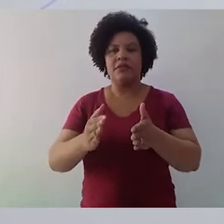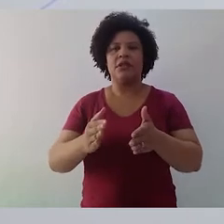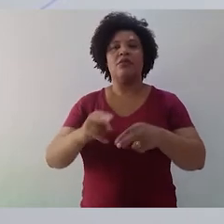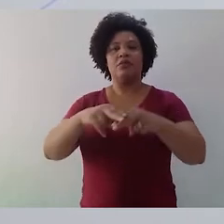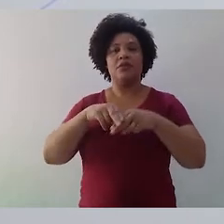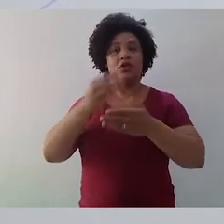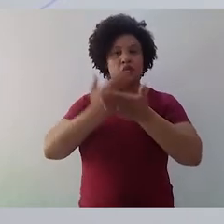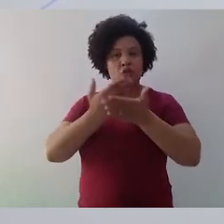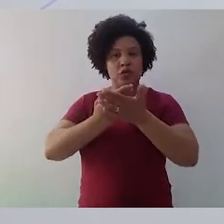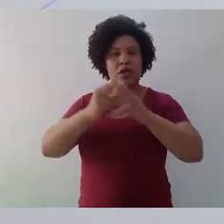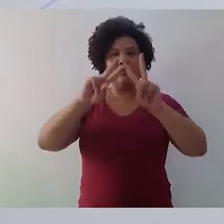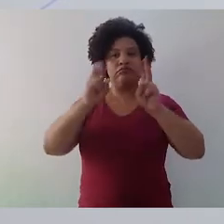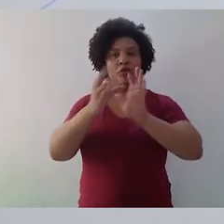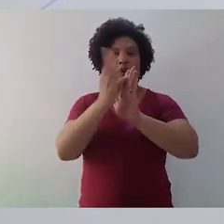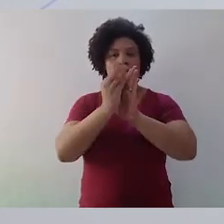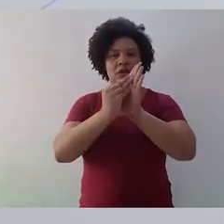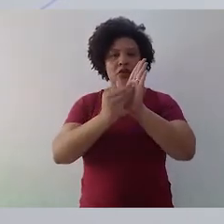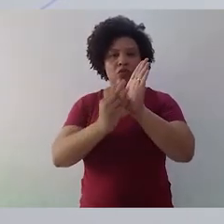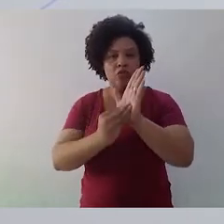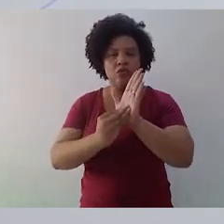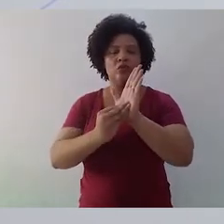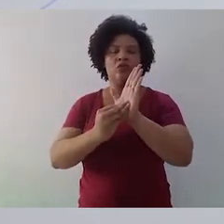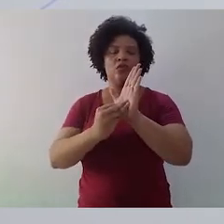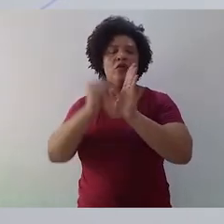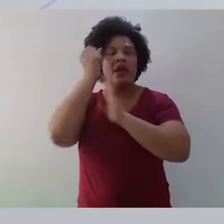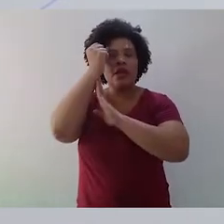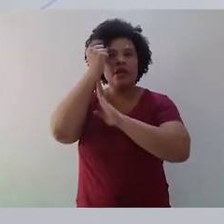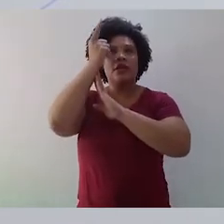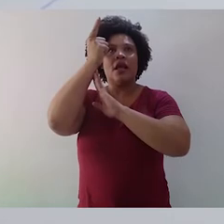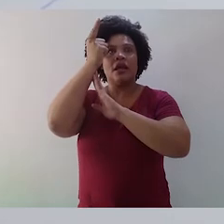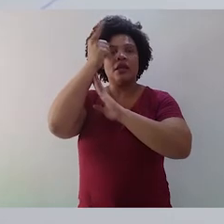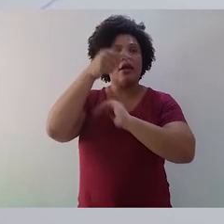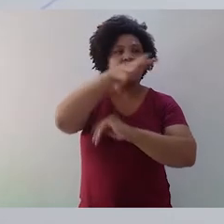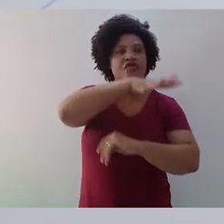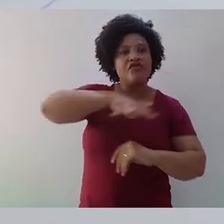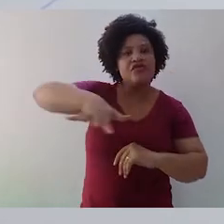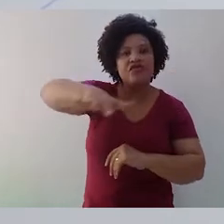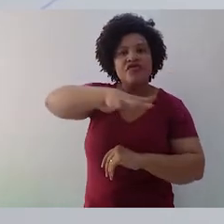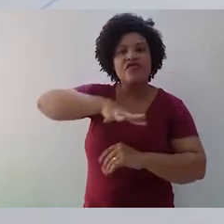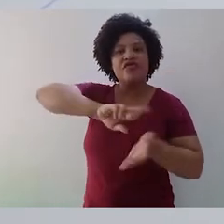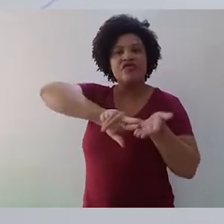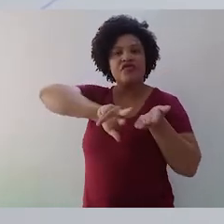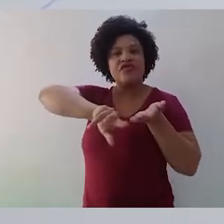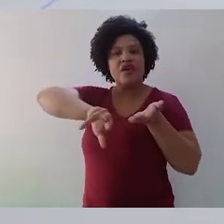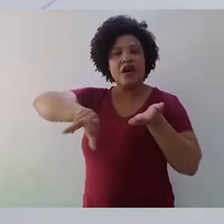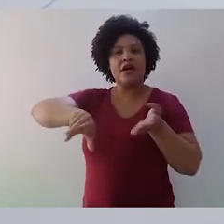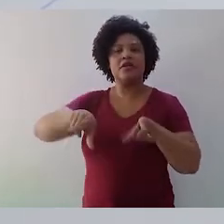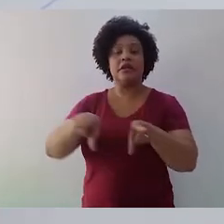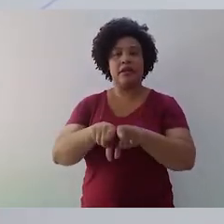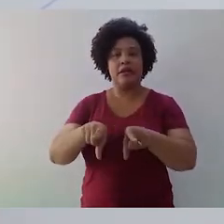escolher o tema, é ter ideias a partir de uma série de lugares comuns, mas também a partir de uma série de